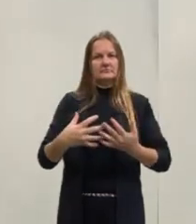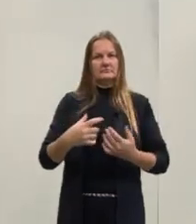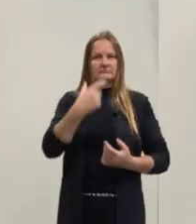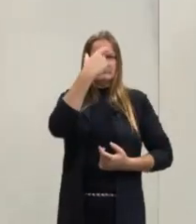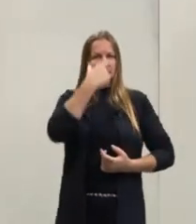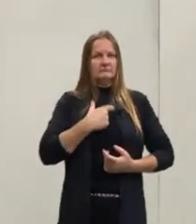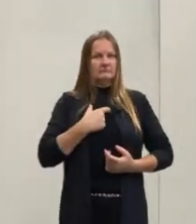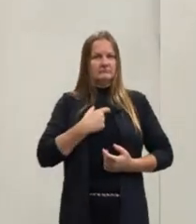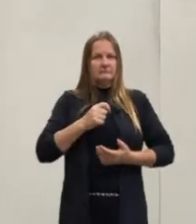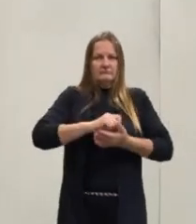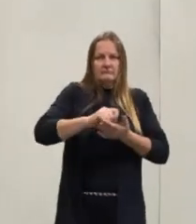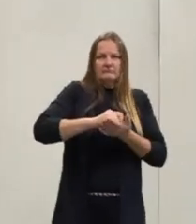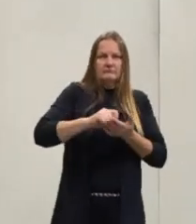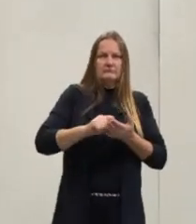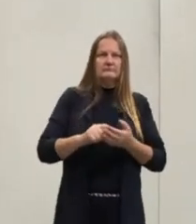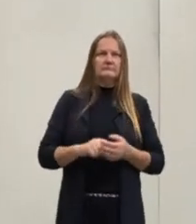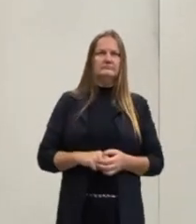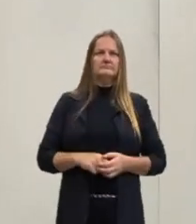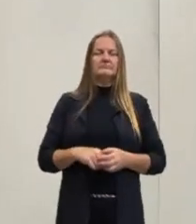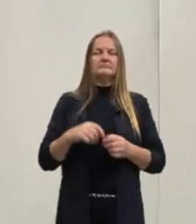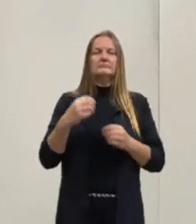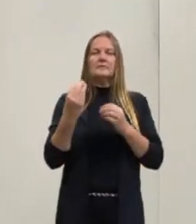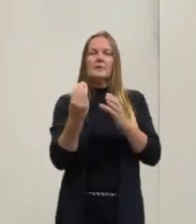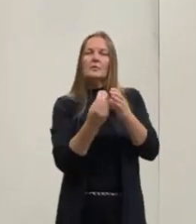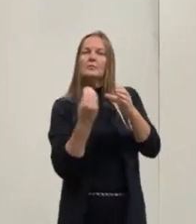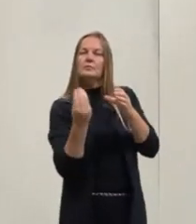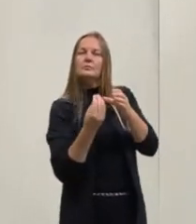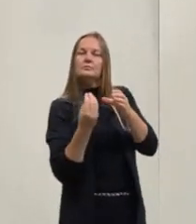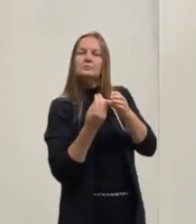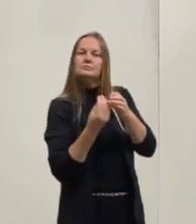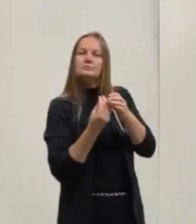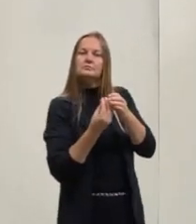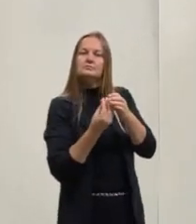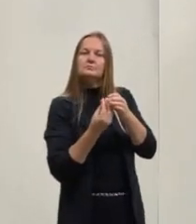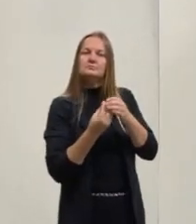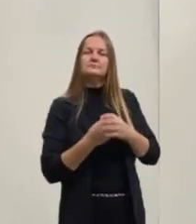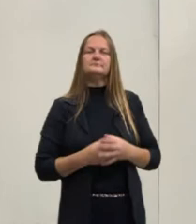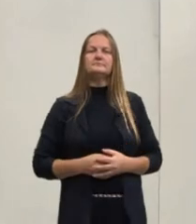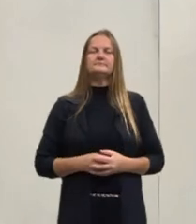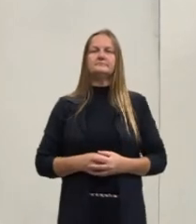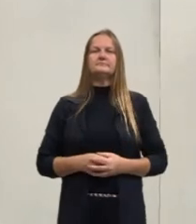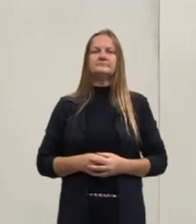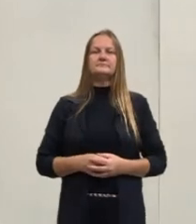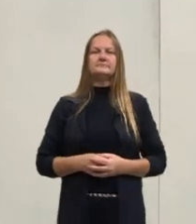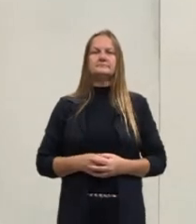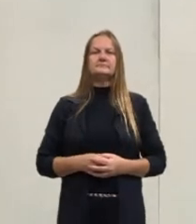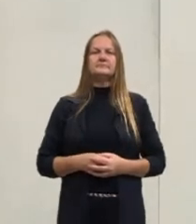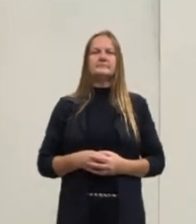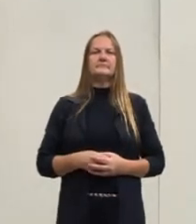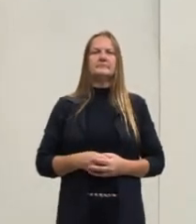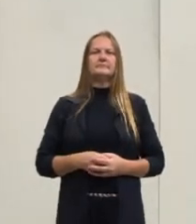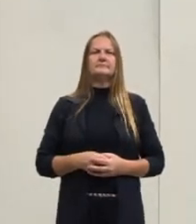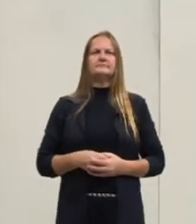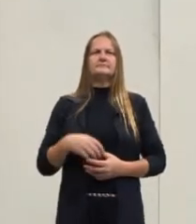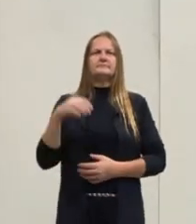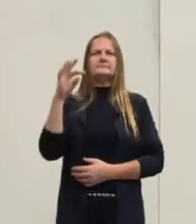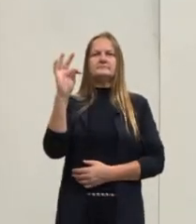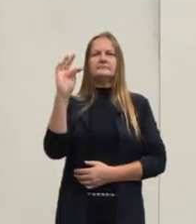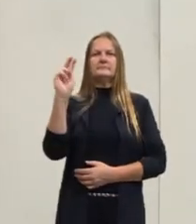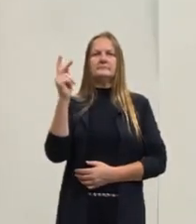O plural será this,